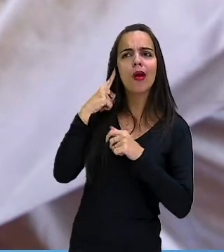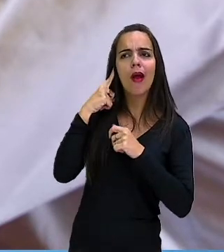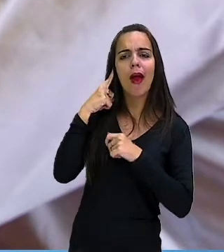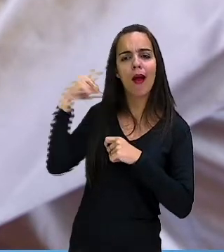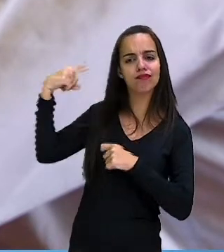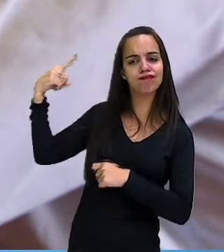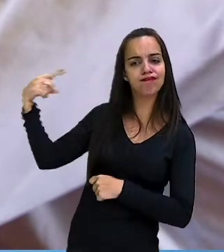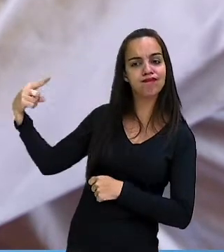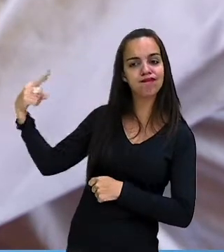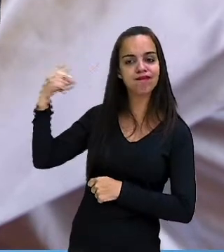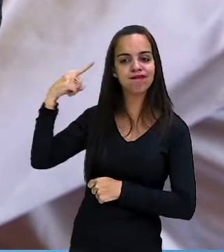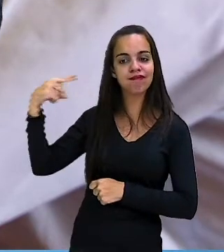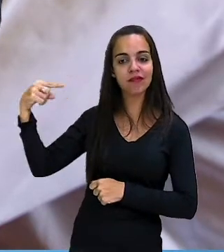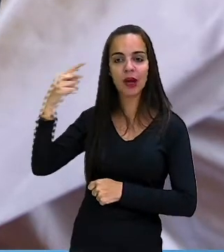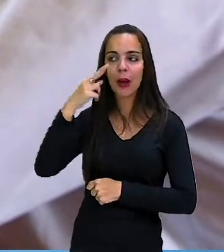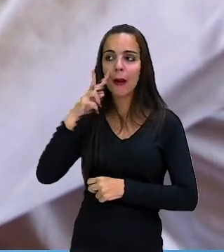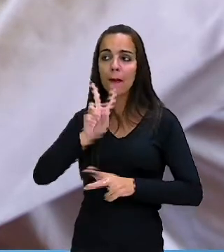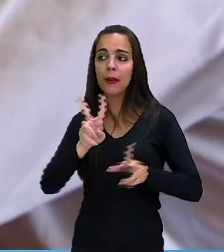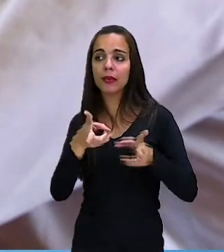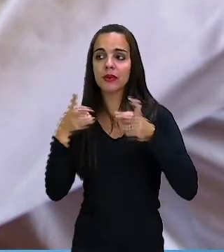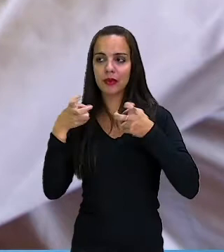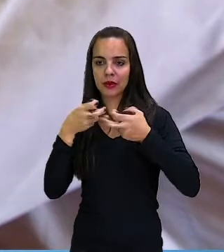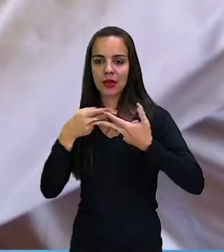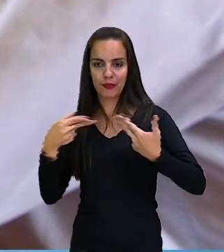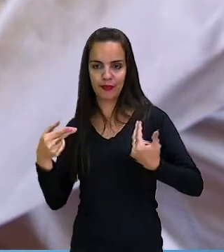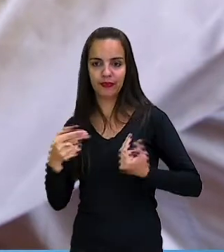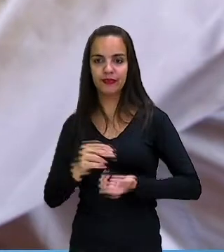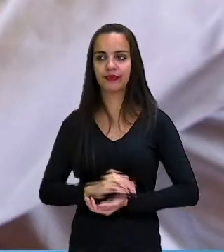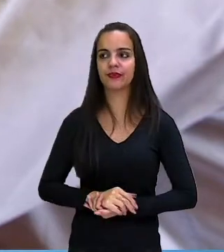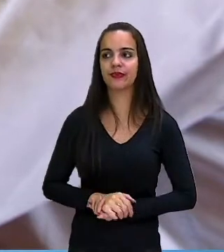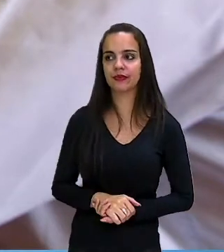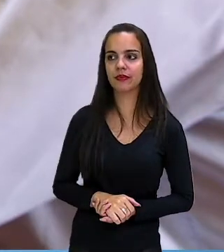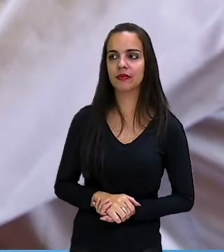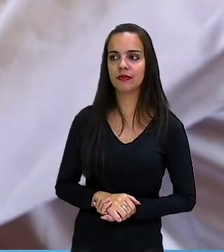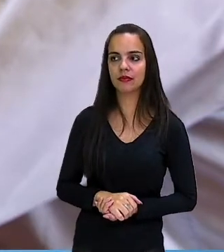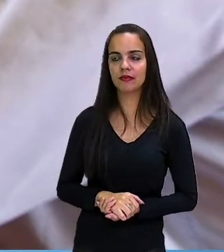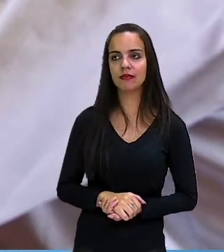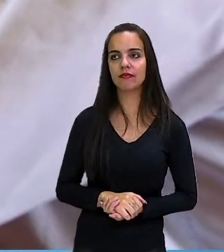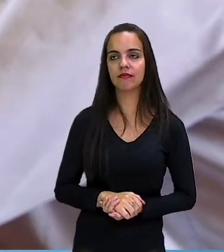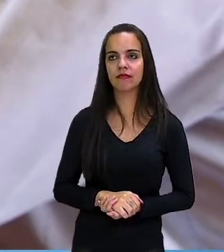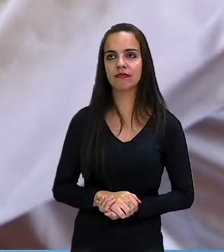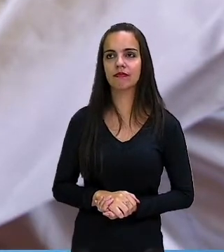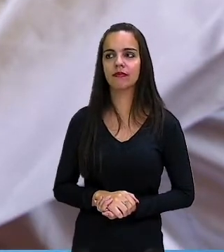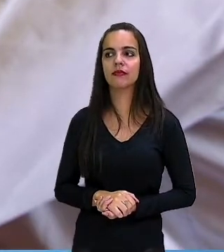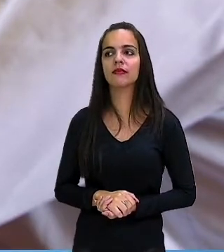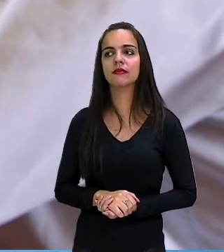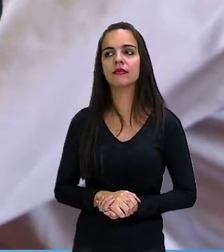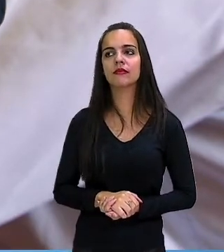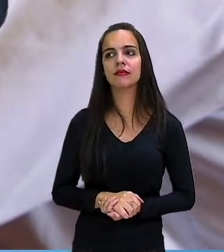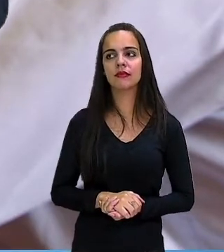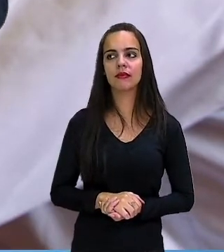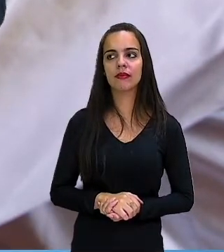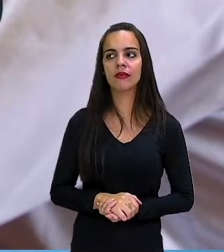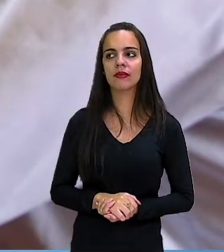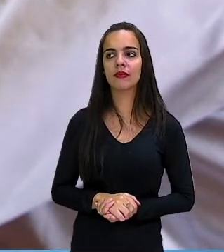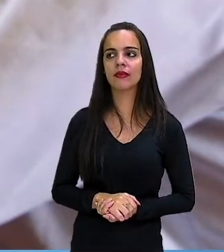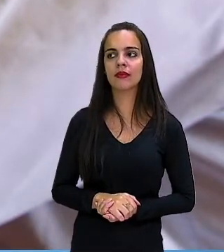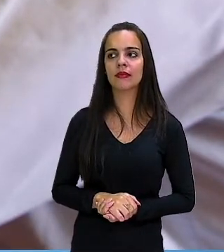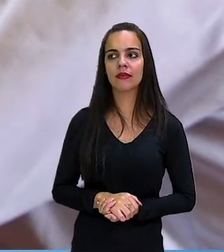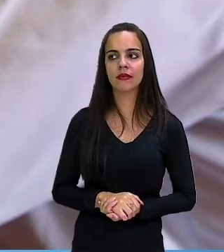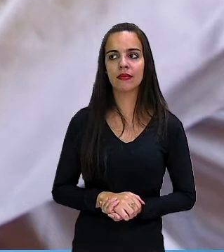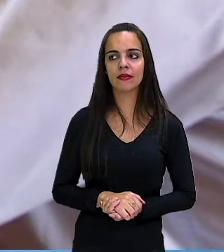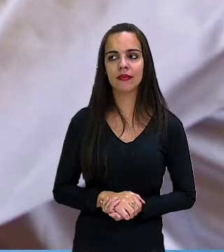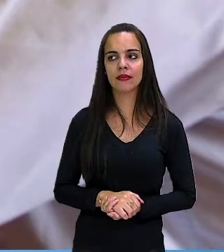a series of tests to determine how much you hear